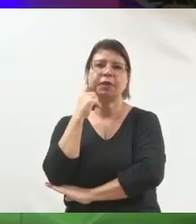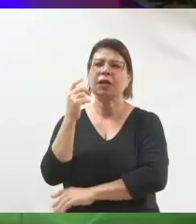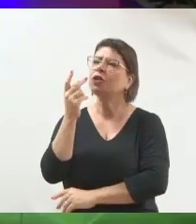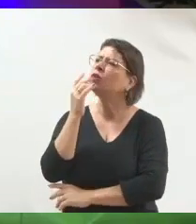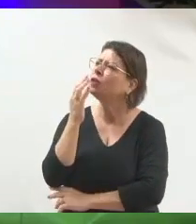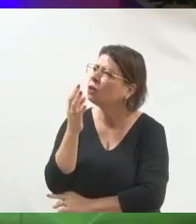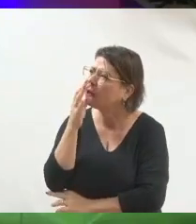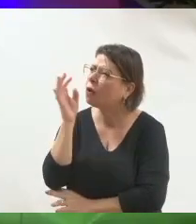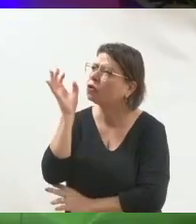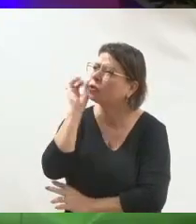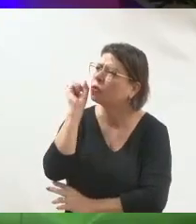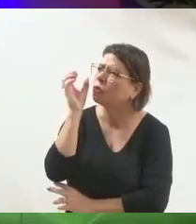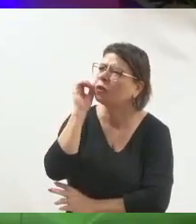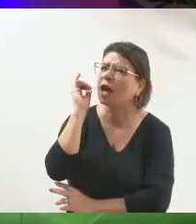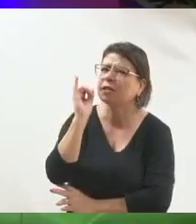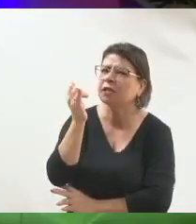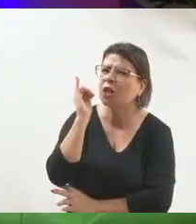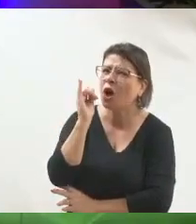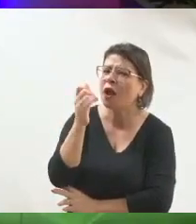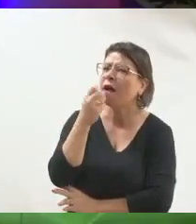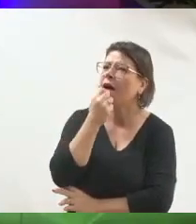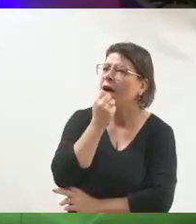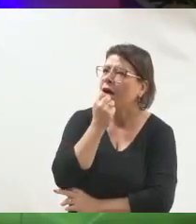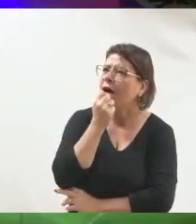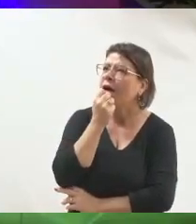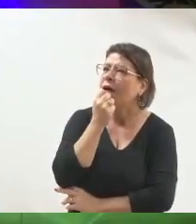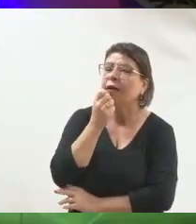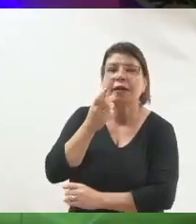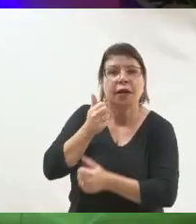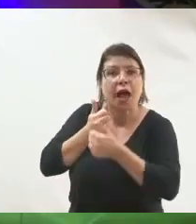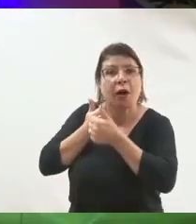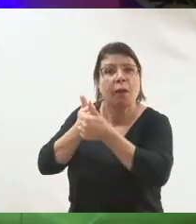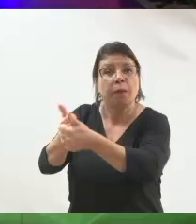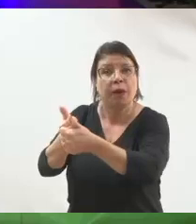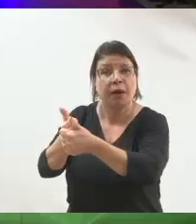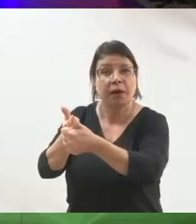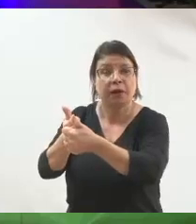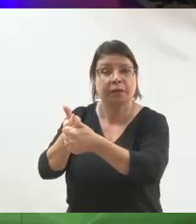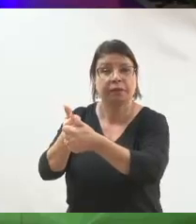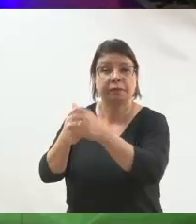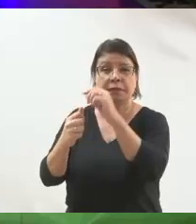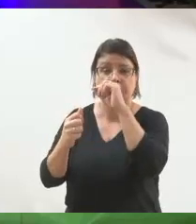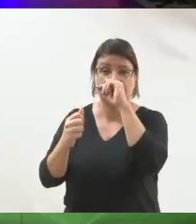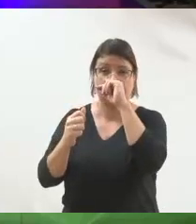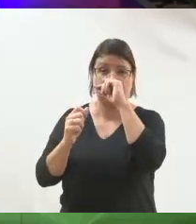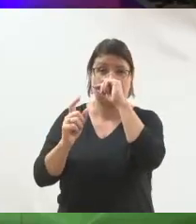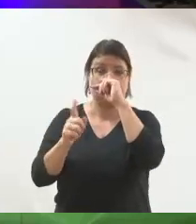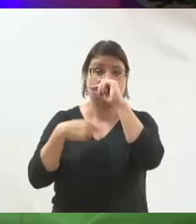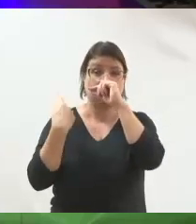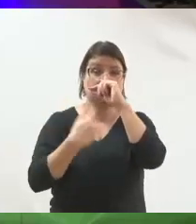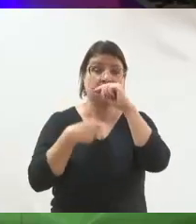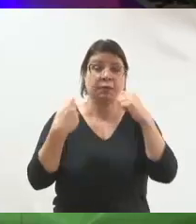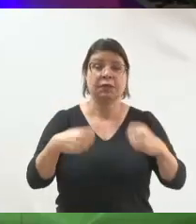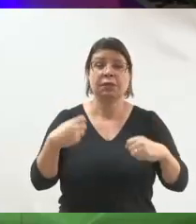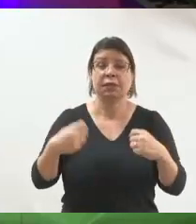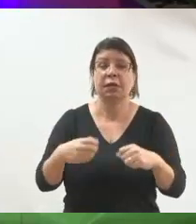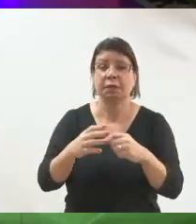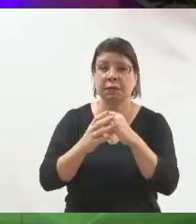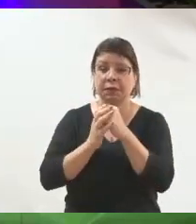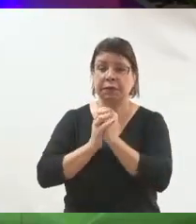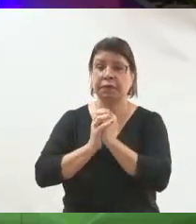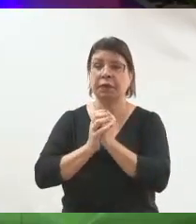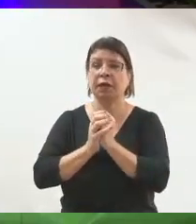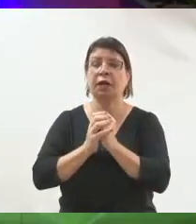conhecer as técnicas para conseguir contar boas histórias para que as pessoas prestem atenção